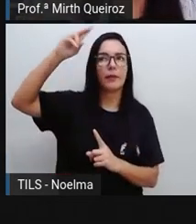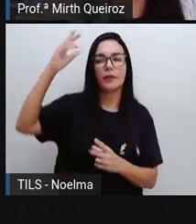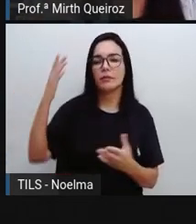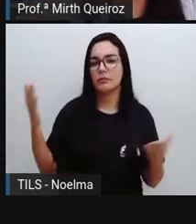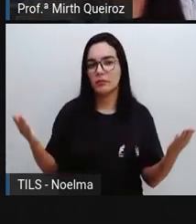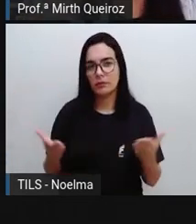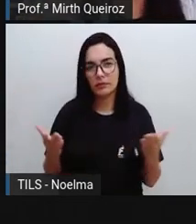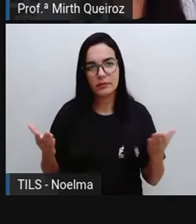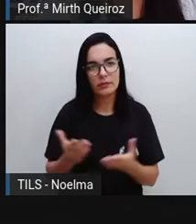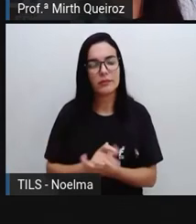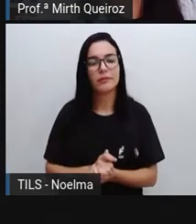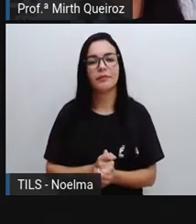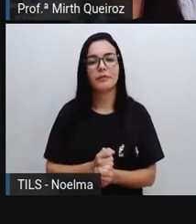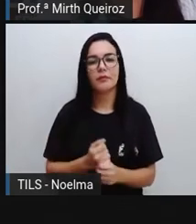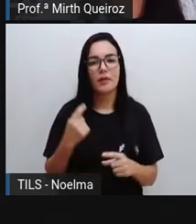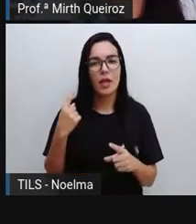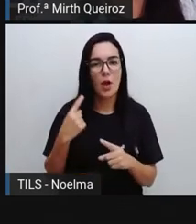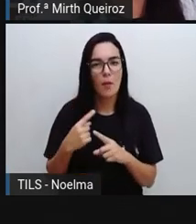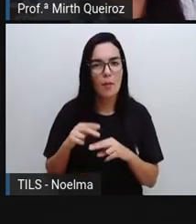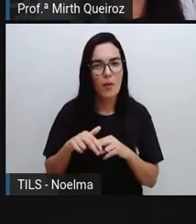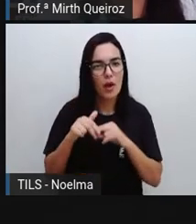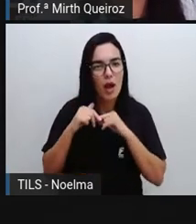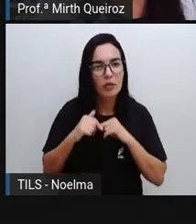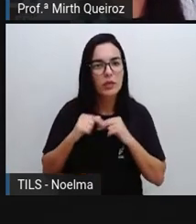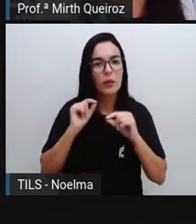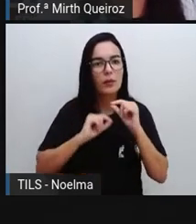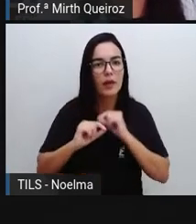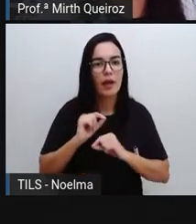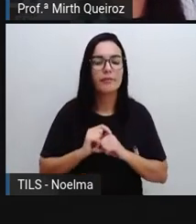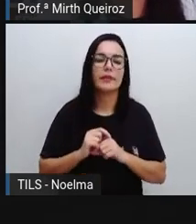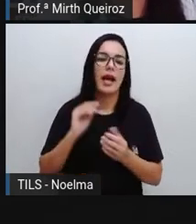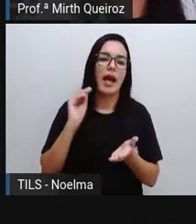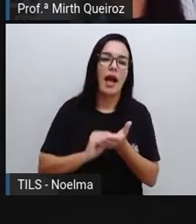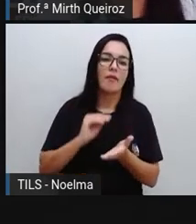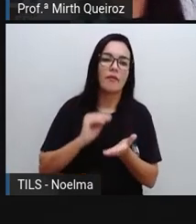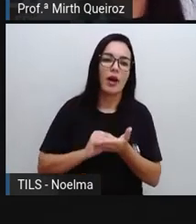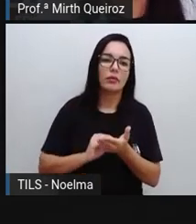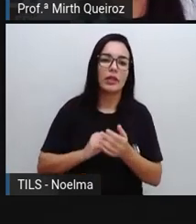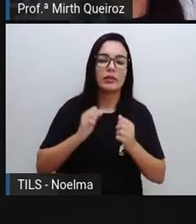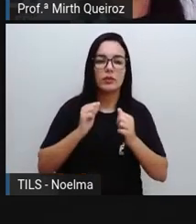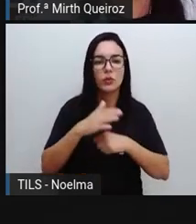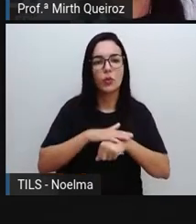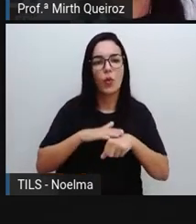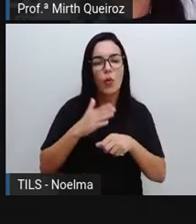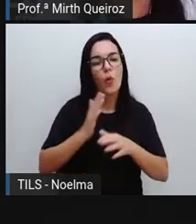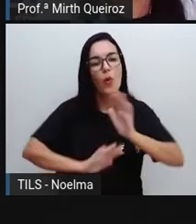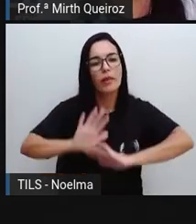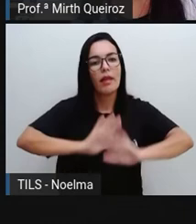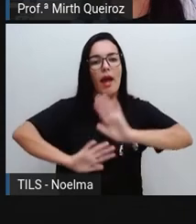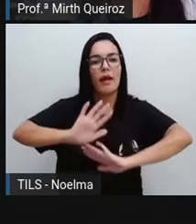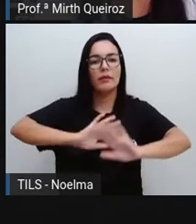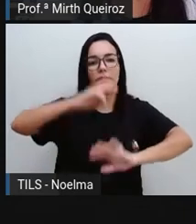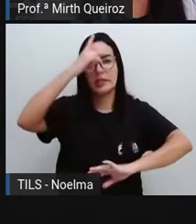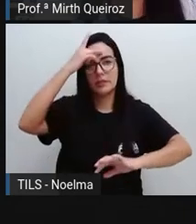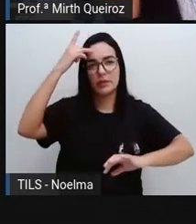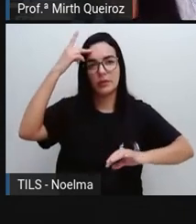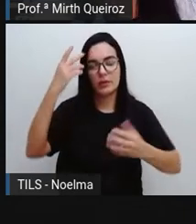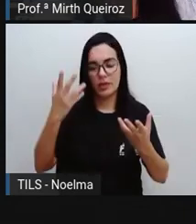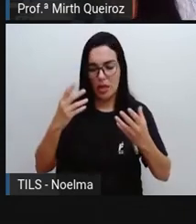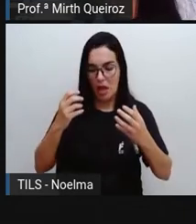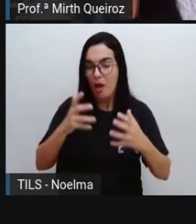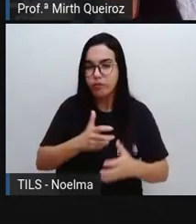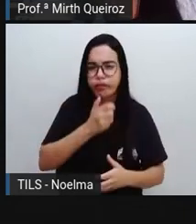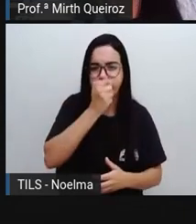aumentando. Por conta de quê? Por causa da exposição dessas pessoas, né? As